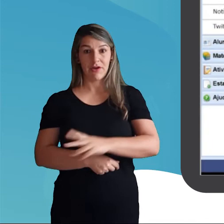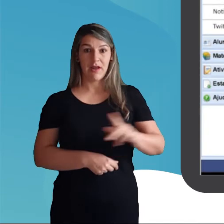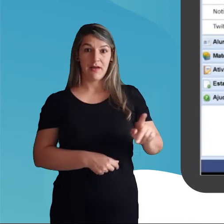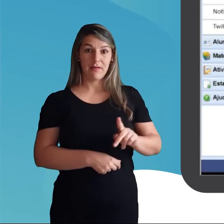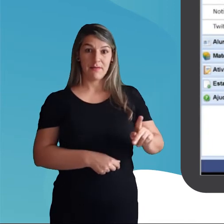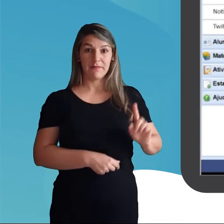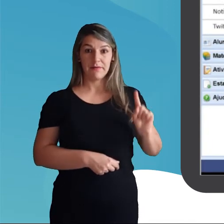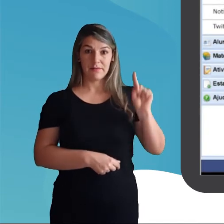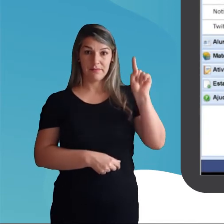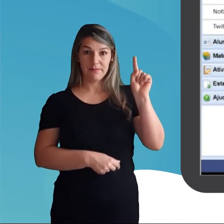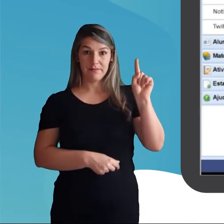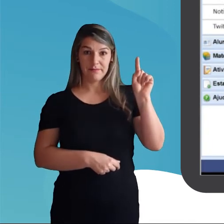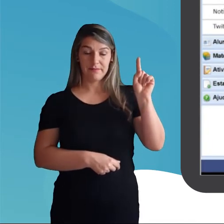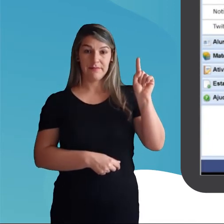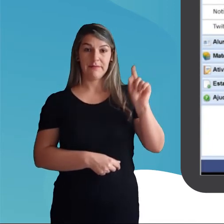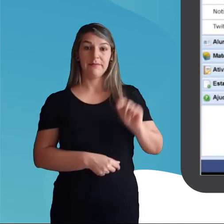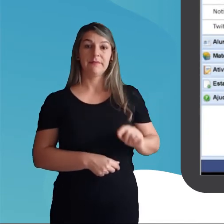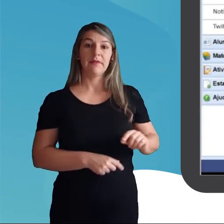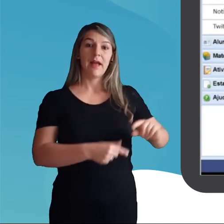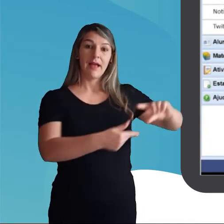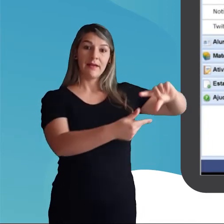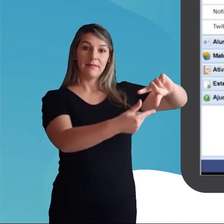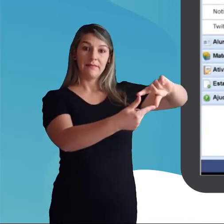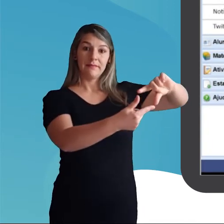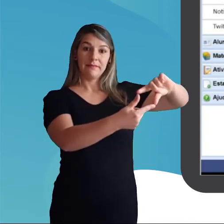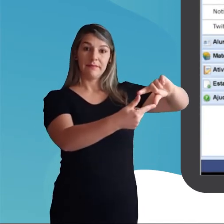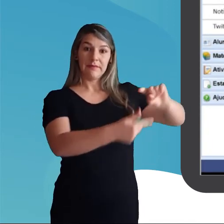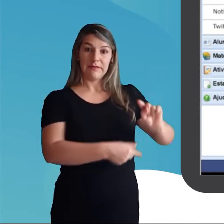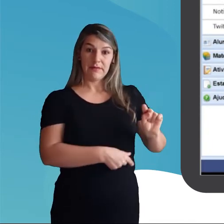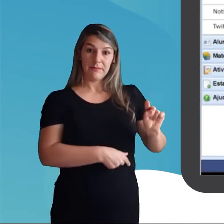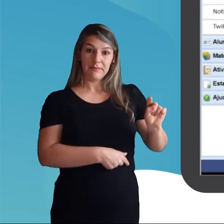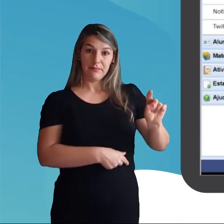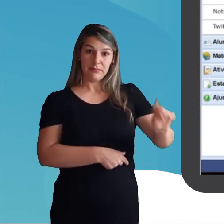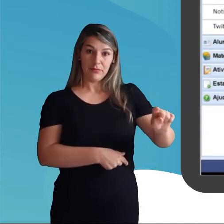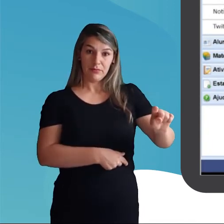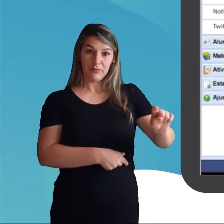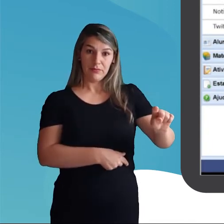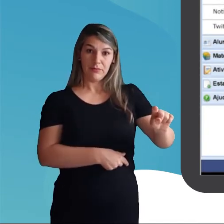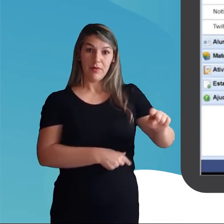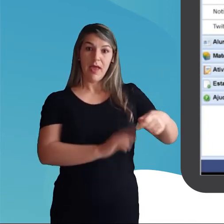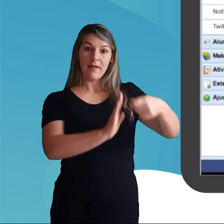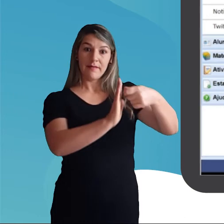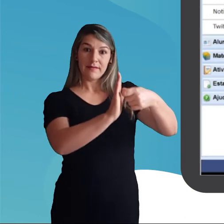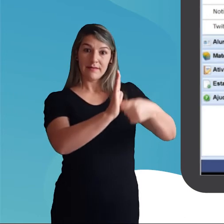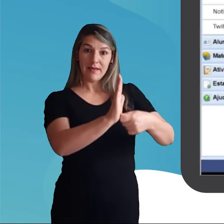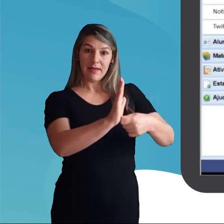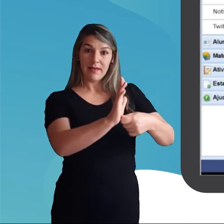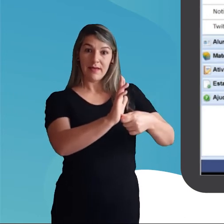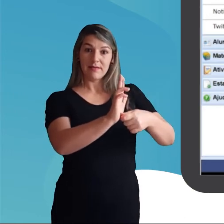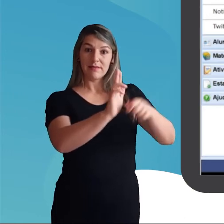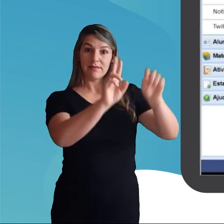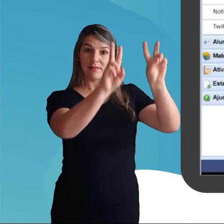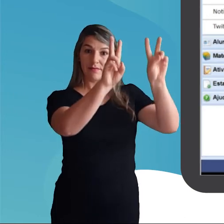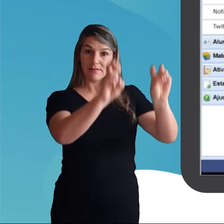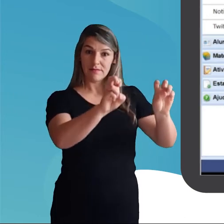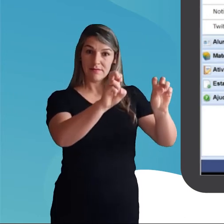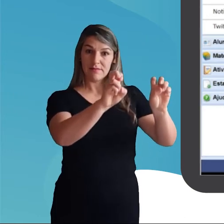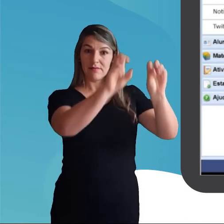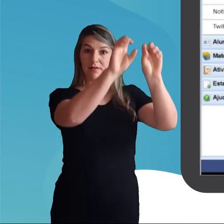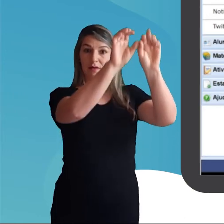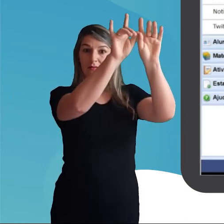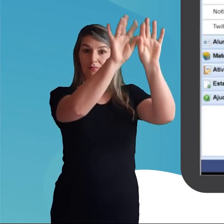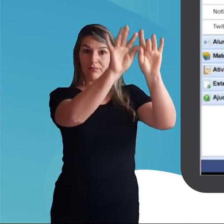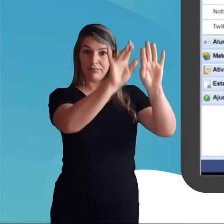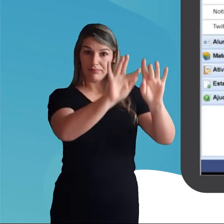O professor fica na parte superior. Aqui você pode clicar nesse ícone de enviar mensagem e escrever